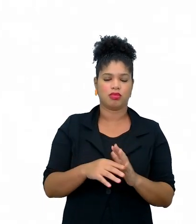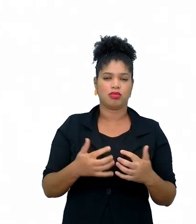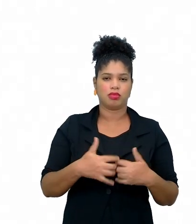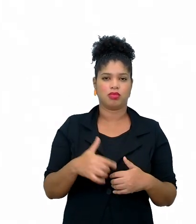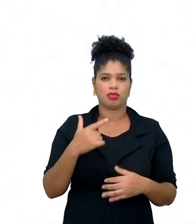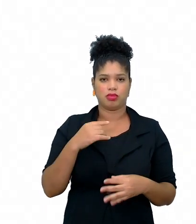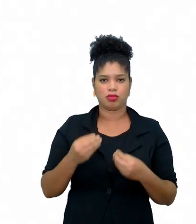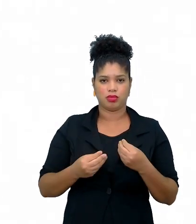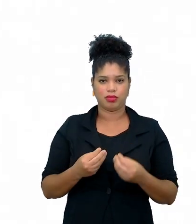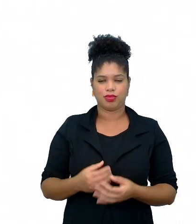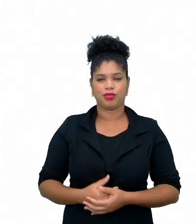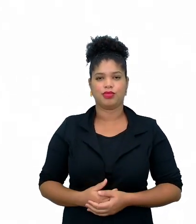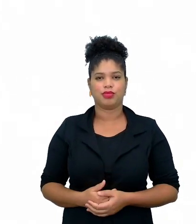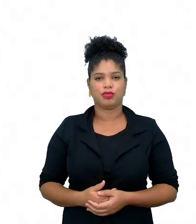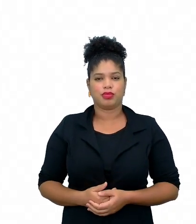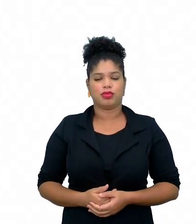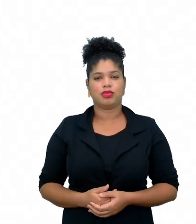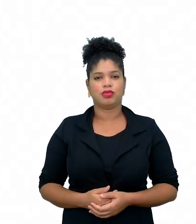né.